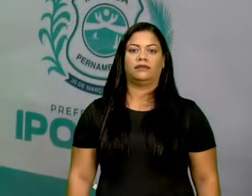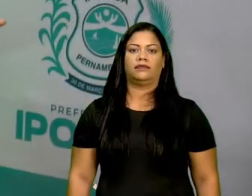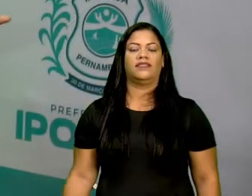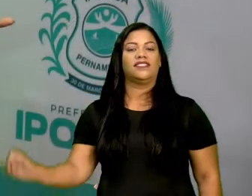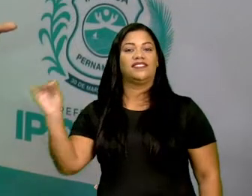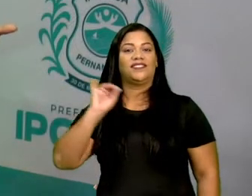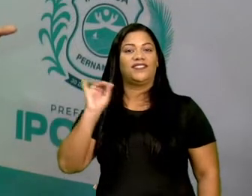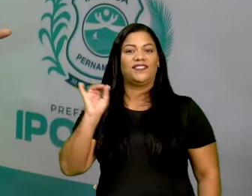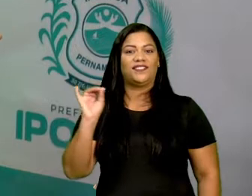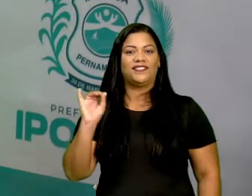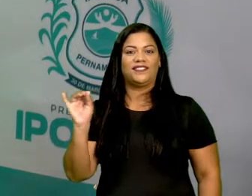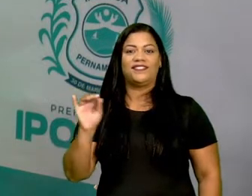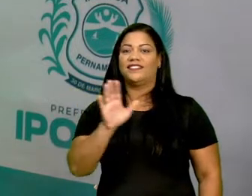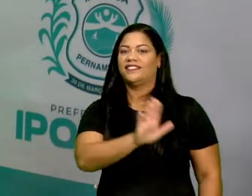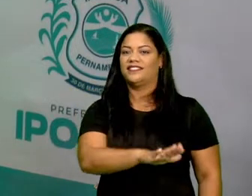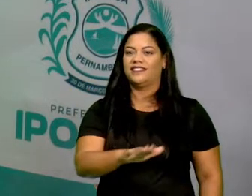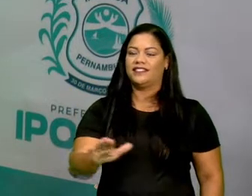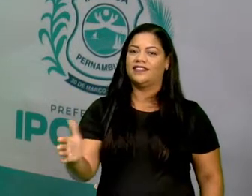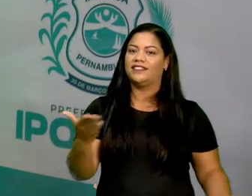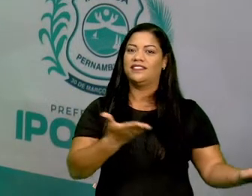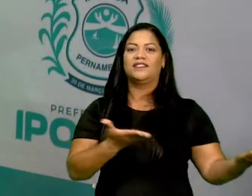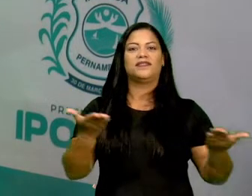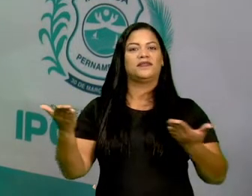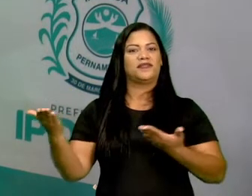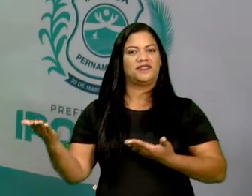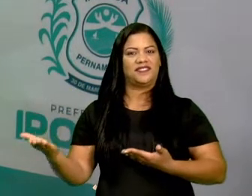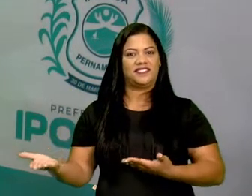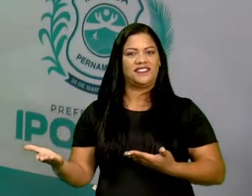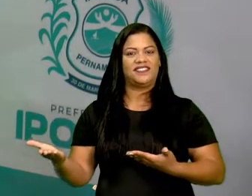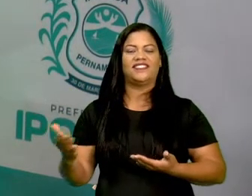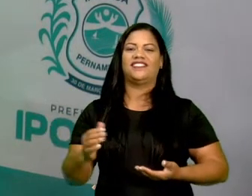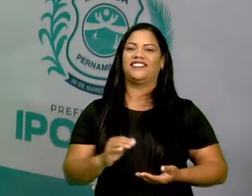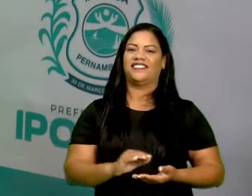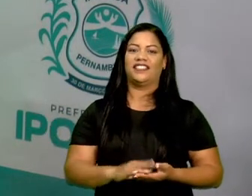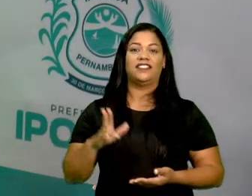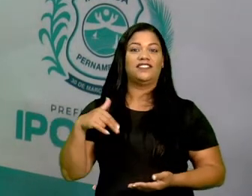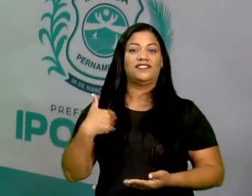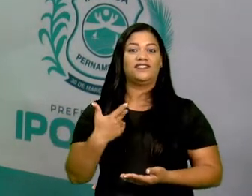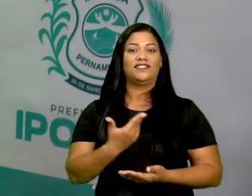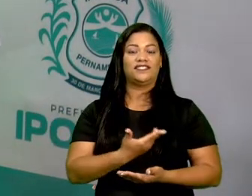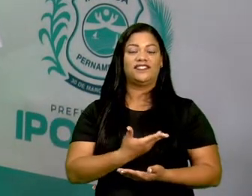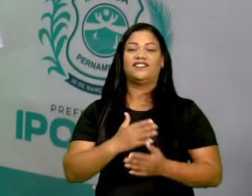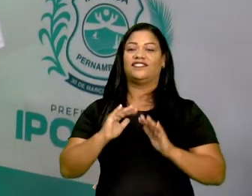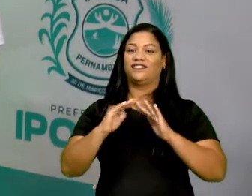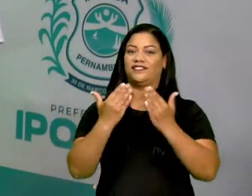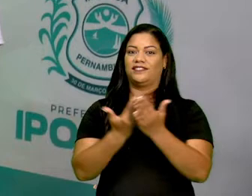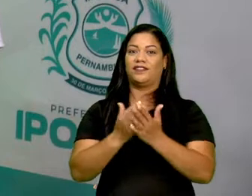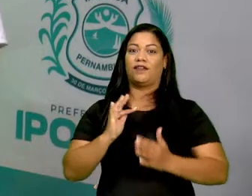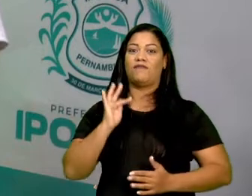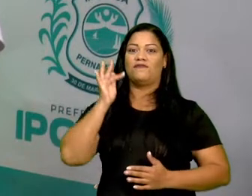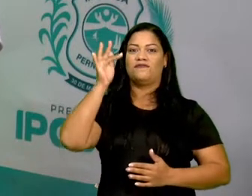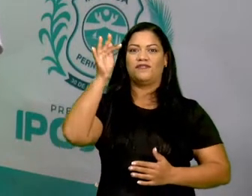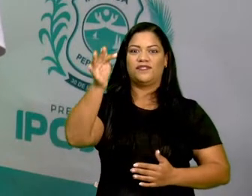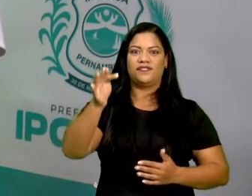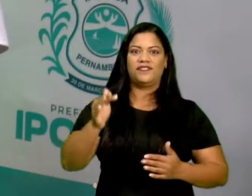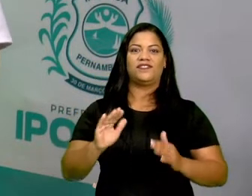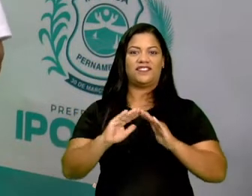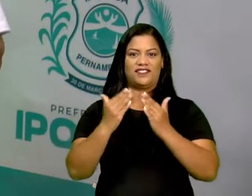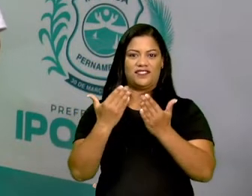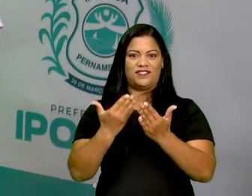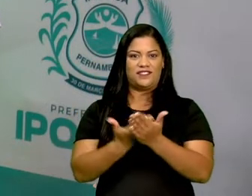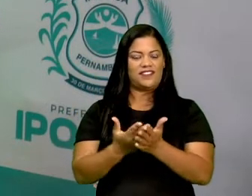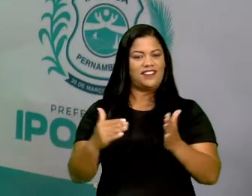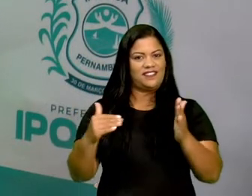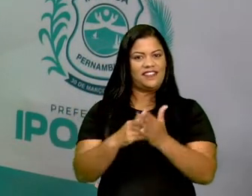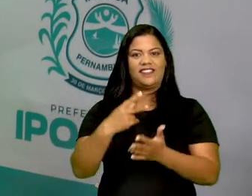Olá, crianças! Sejam bem-vindas para a nossa Escola do Futuro, a escola que vai até você.